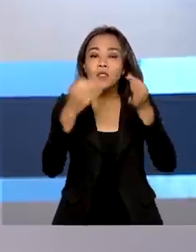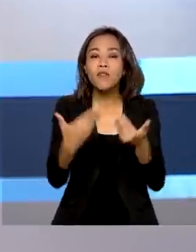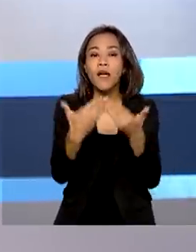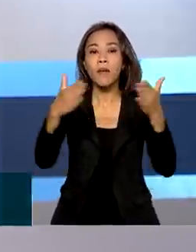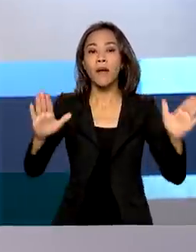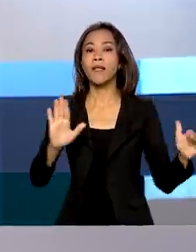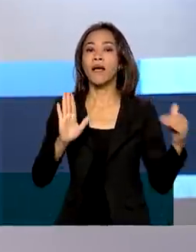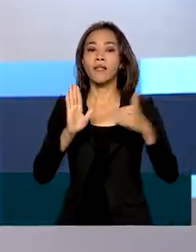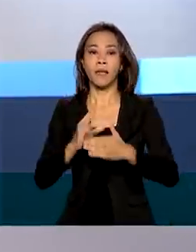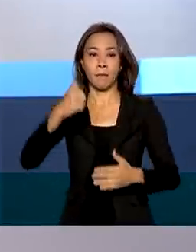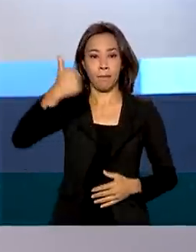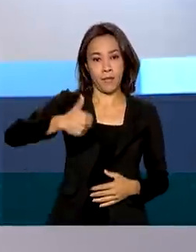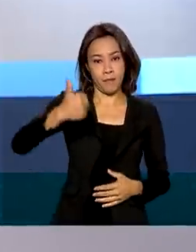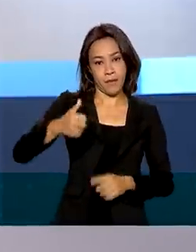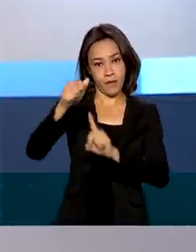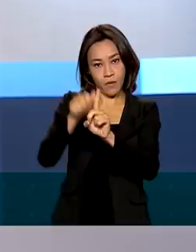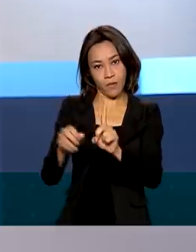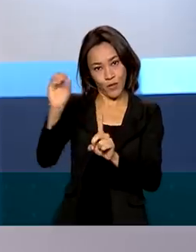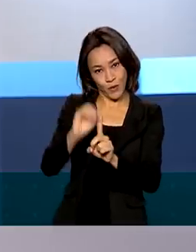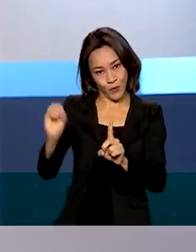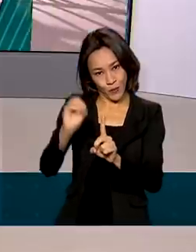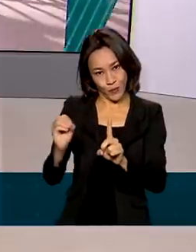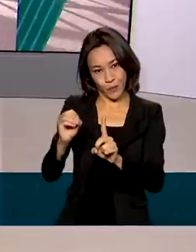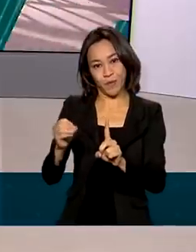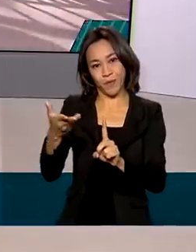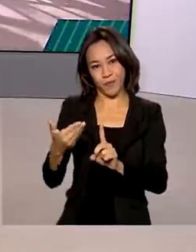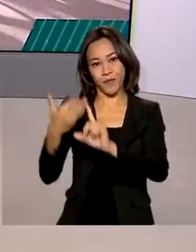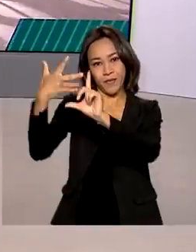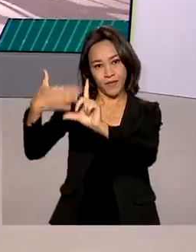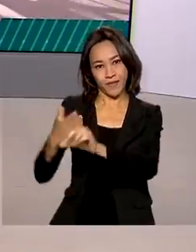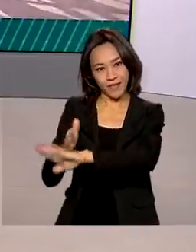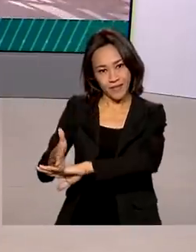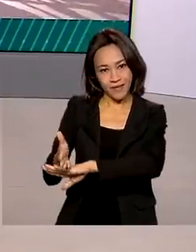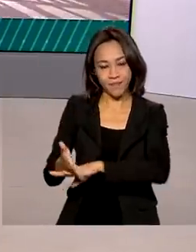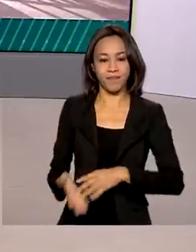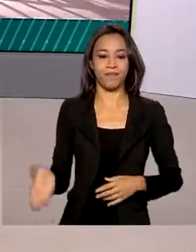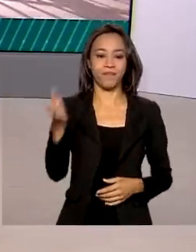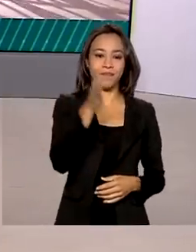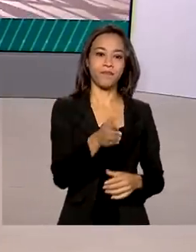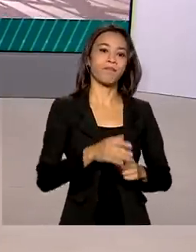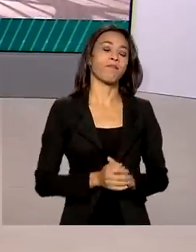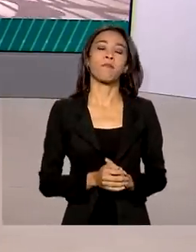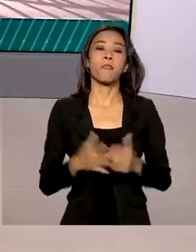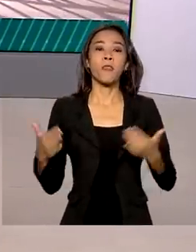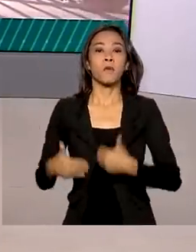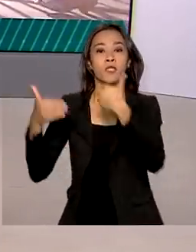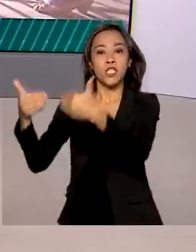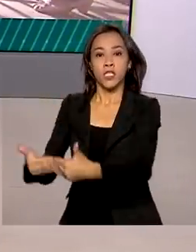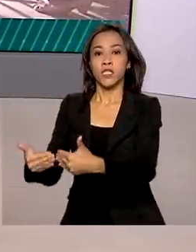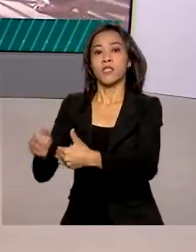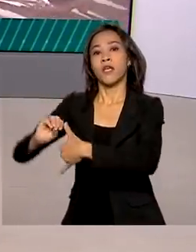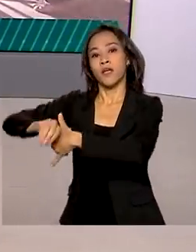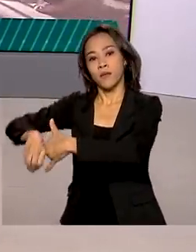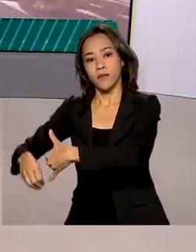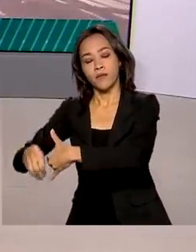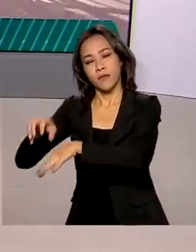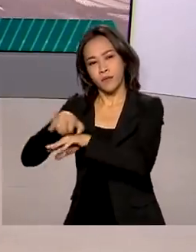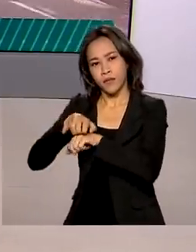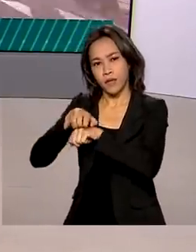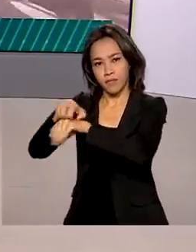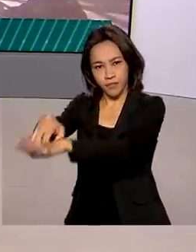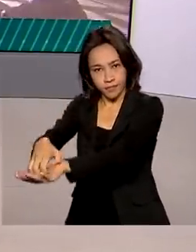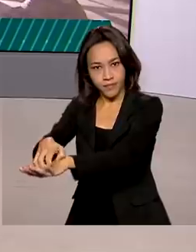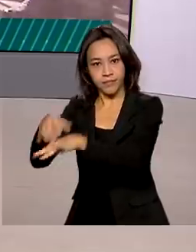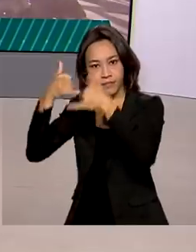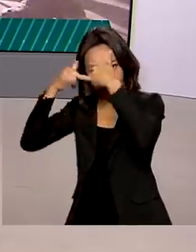1º de outubro no Participa Mais Brasil. Os Ministérios da Agricultura, o Ministério da Agricultura espera